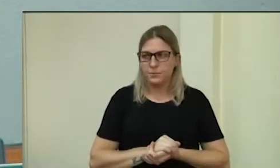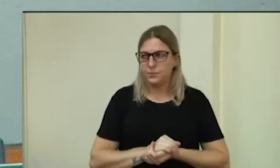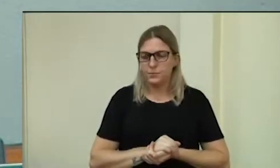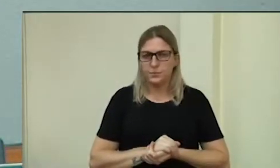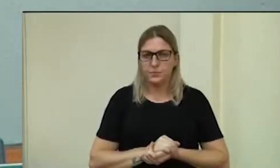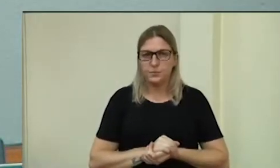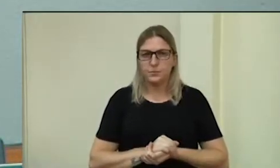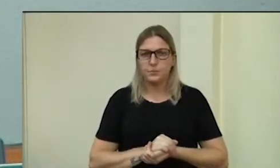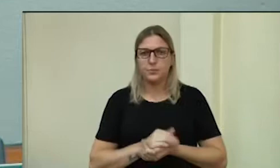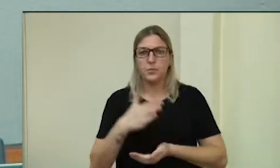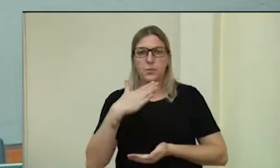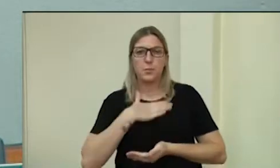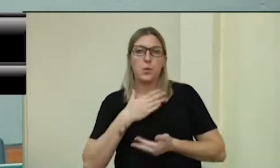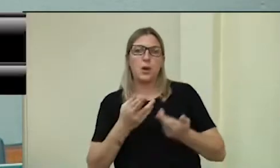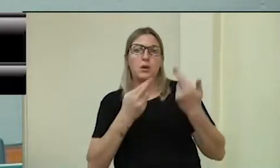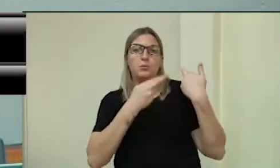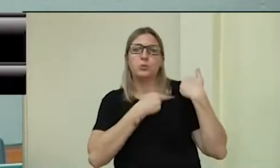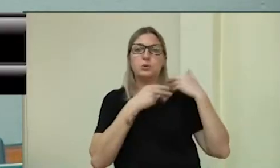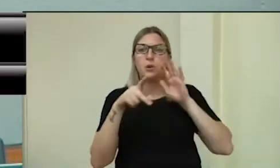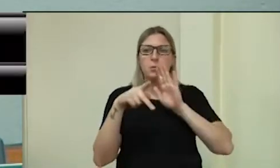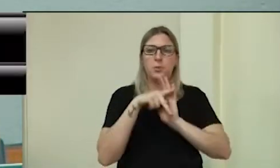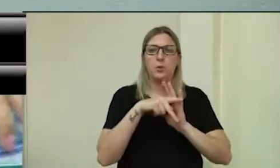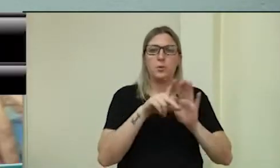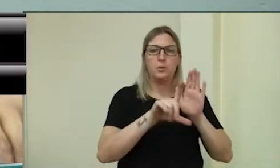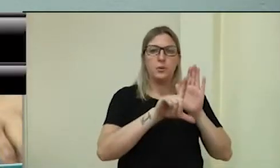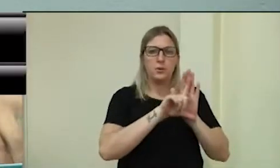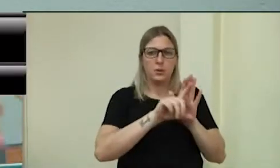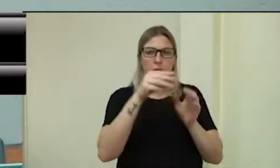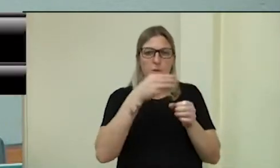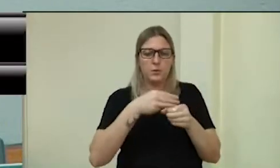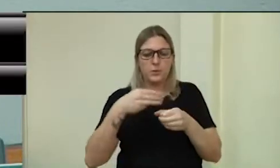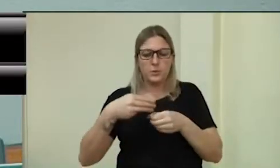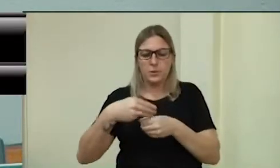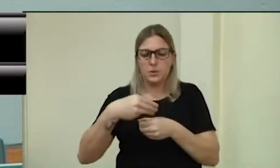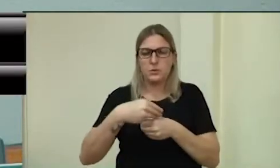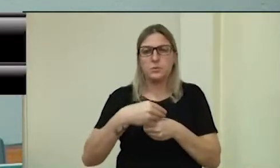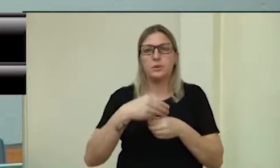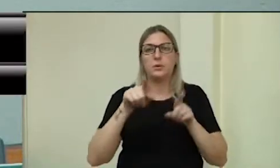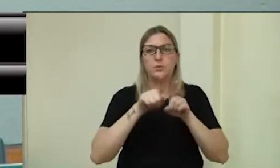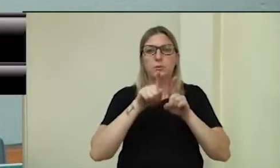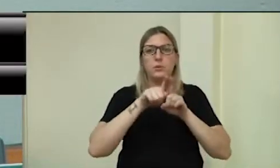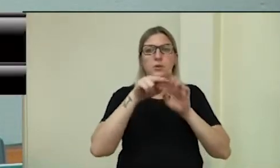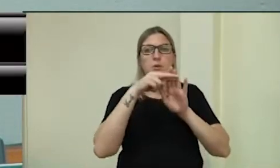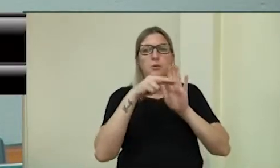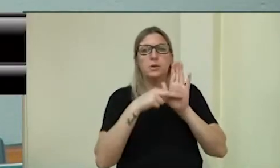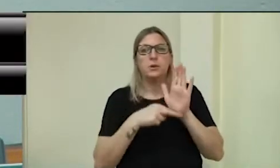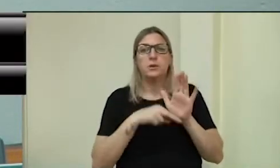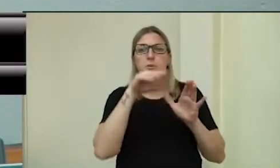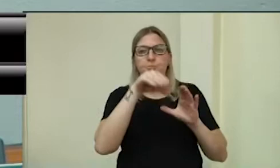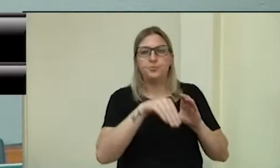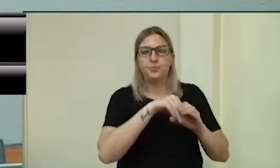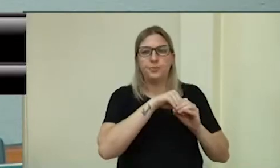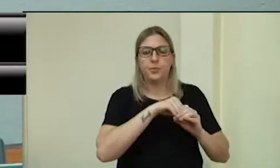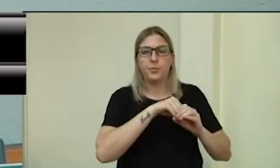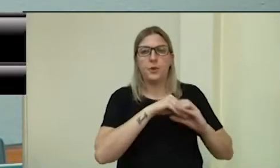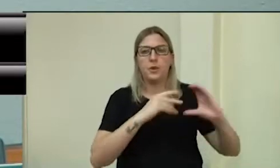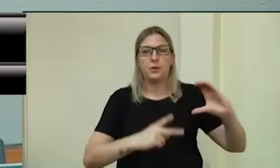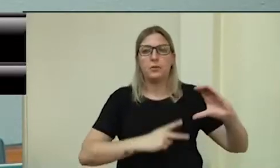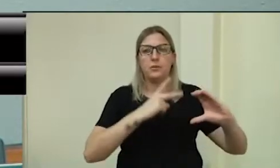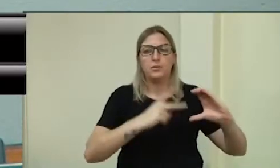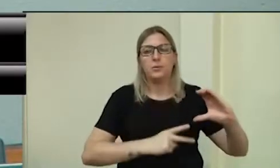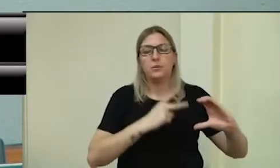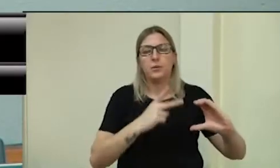Pelas atribuições conferidas a mim, através da Lei Orgânica Municipal e Regimento Interno do Poder